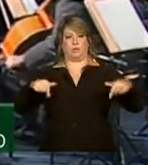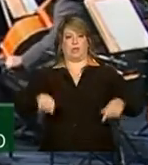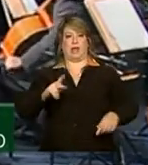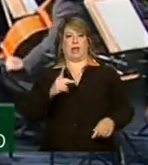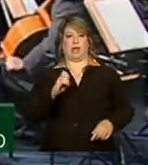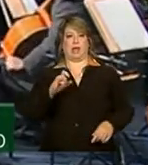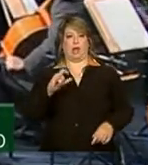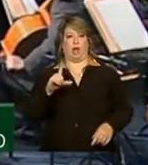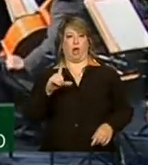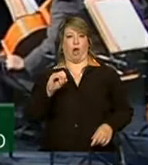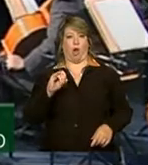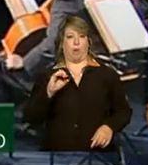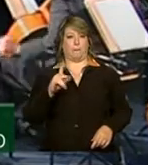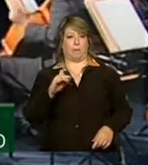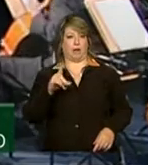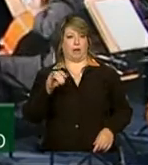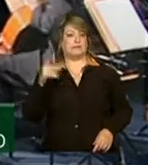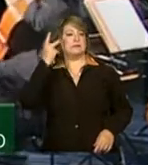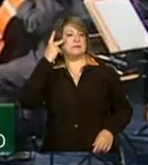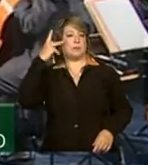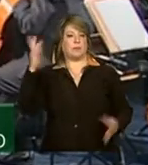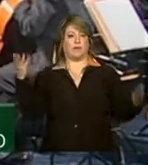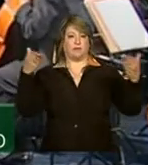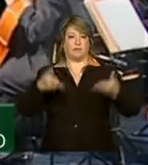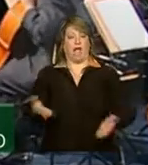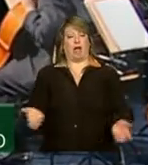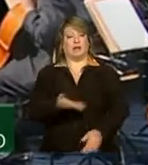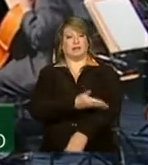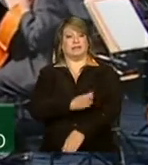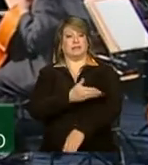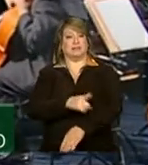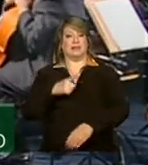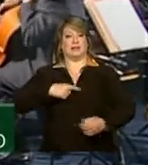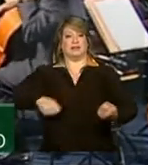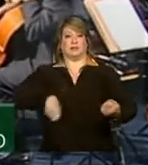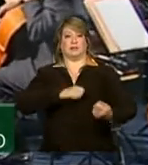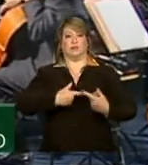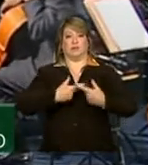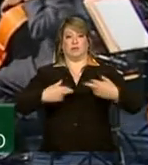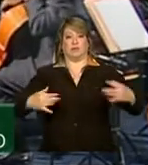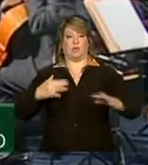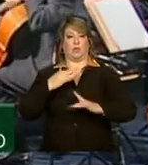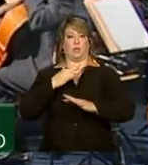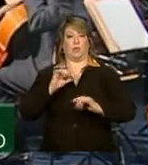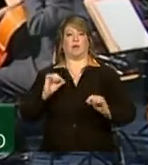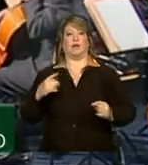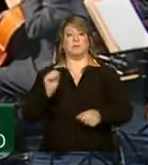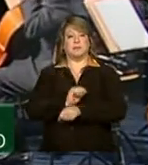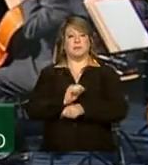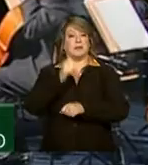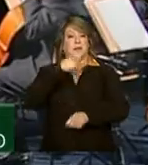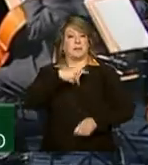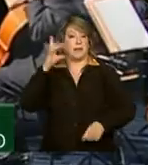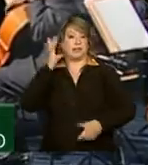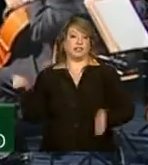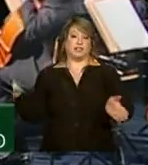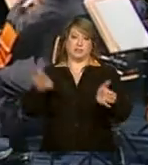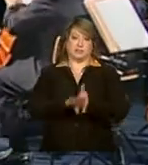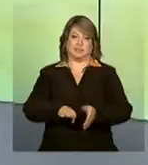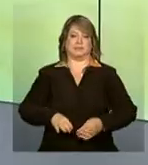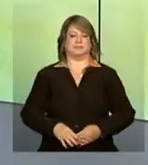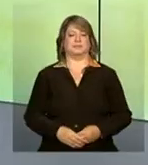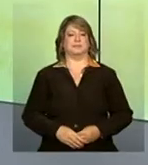São Paulo. Neste momento, eles fazem uns ensaios enquanto aguardam a chegada da presidenta Dilma Rousseff. Malu.